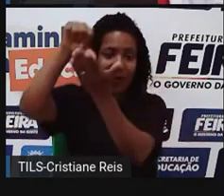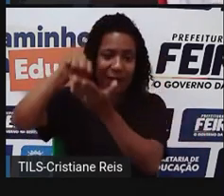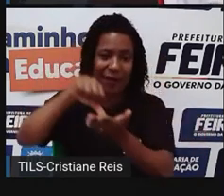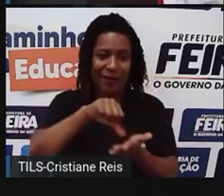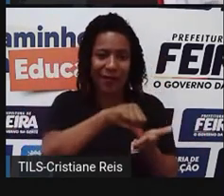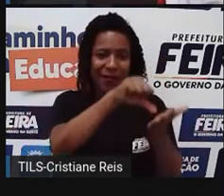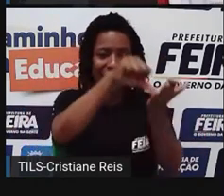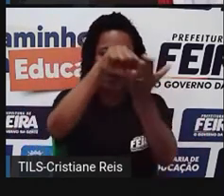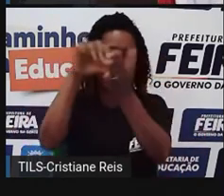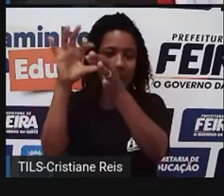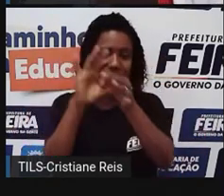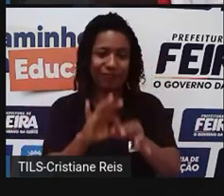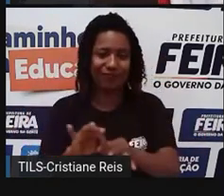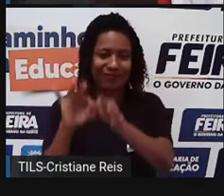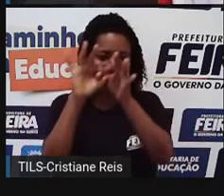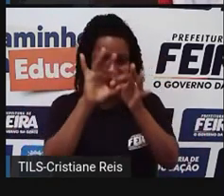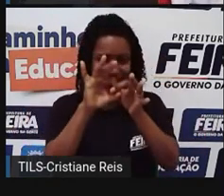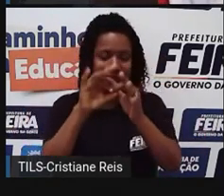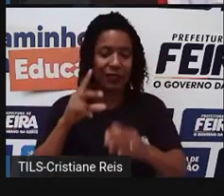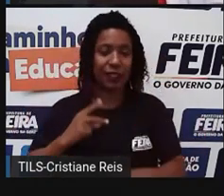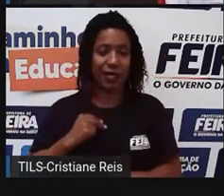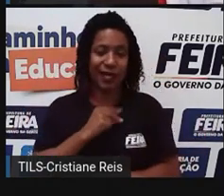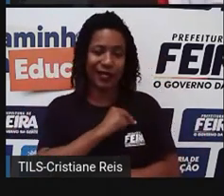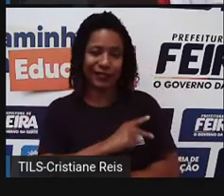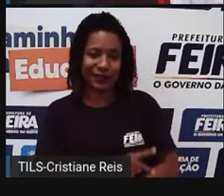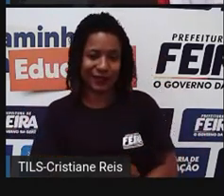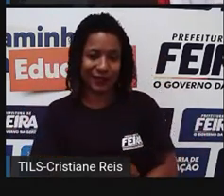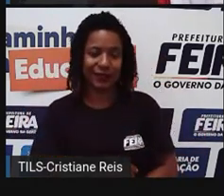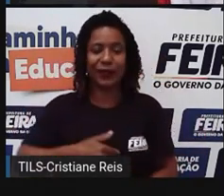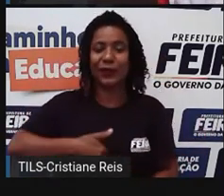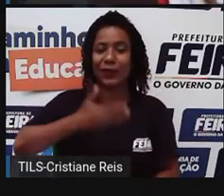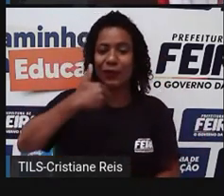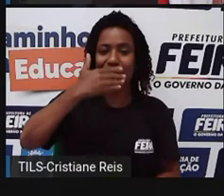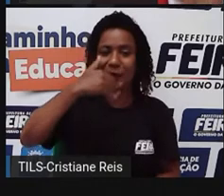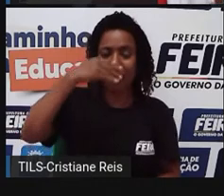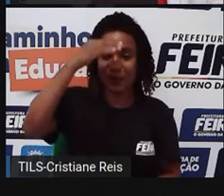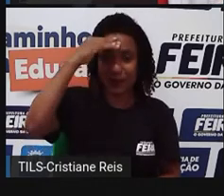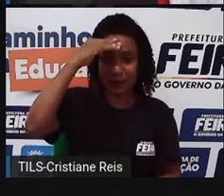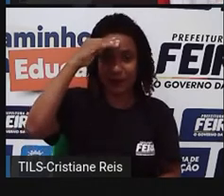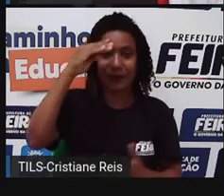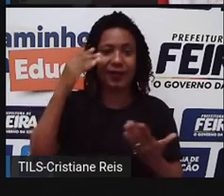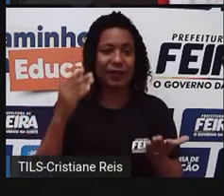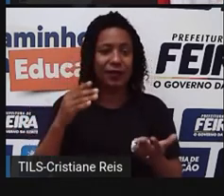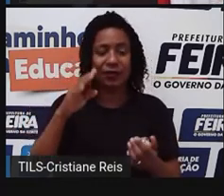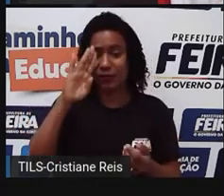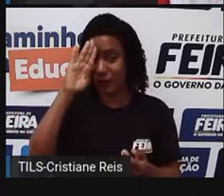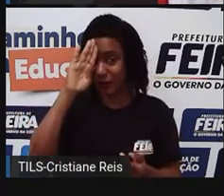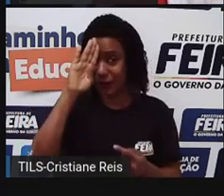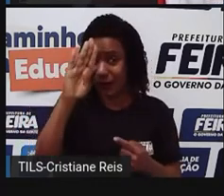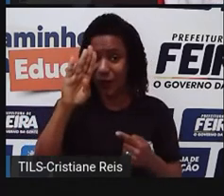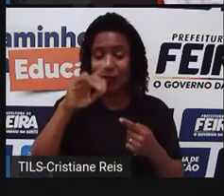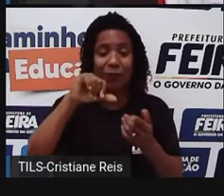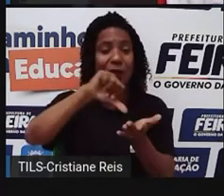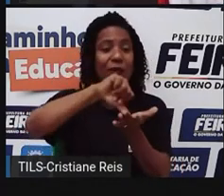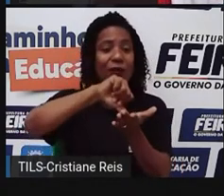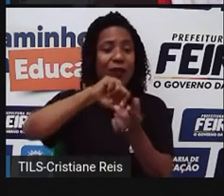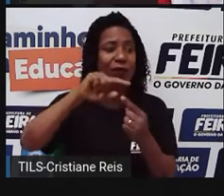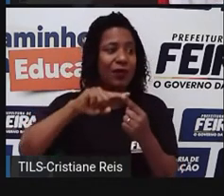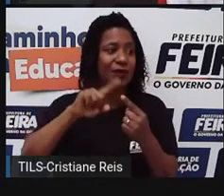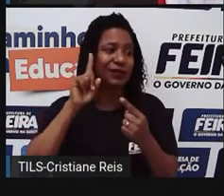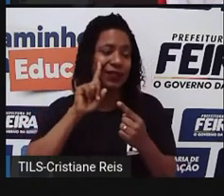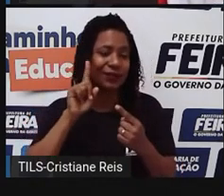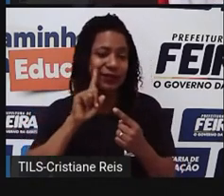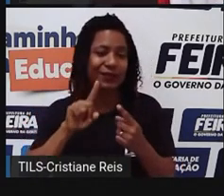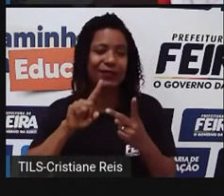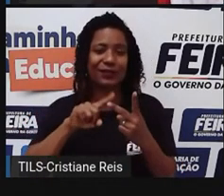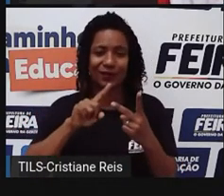China, como o Oriente Médio, né, os polos principais eram os Estados Unidos, a União Europeia